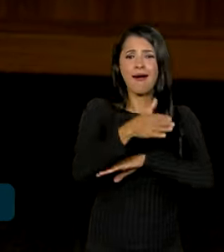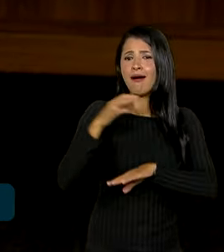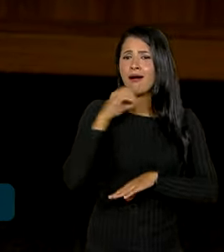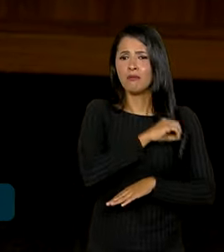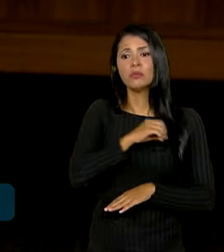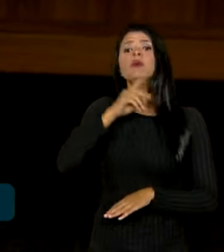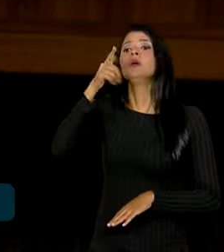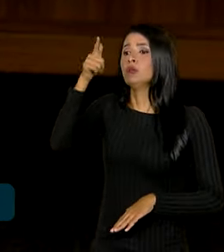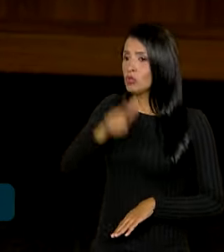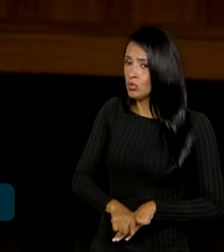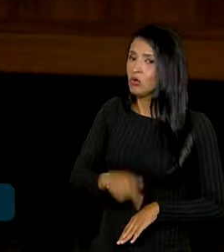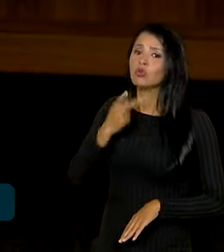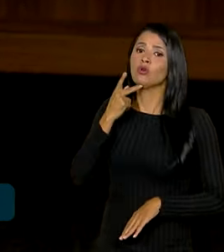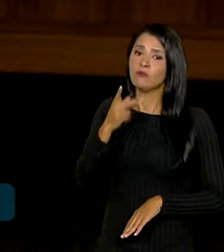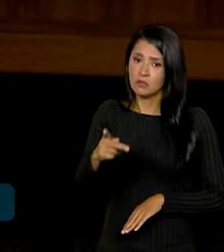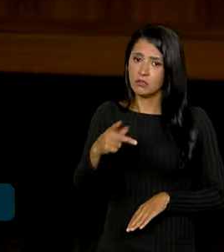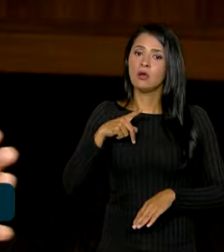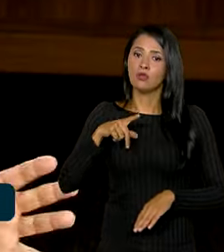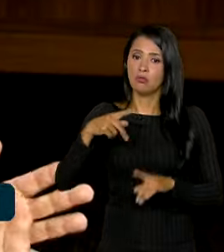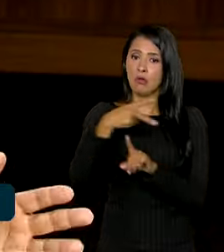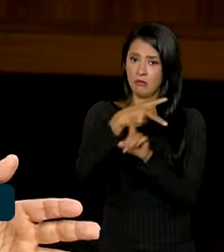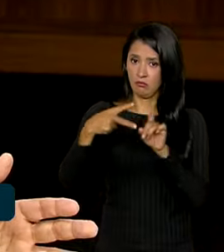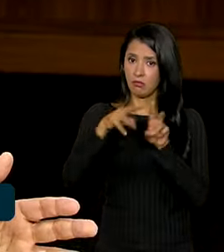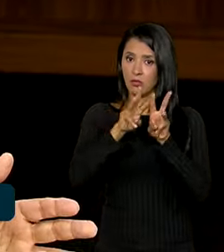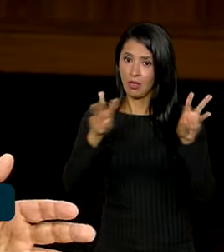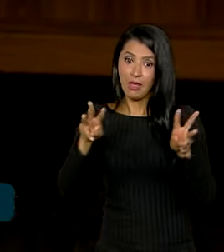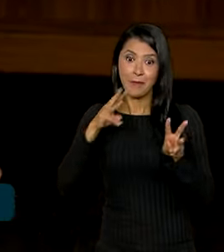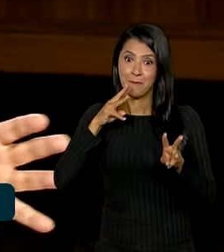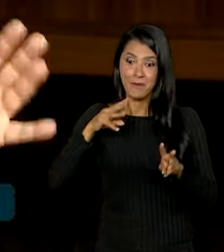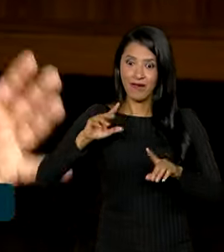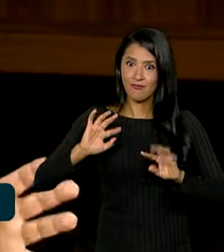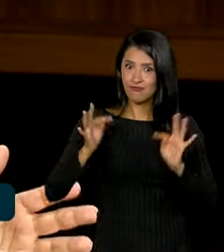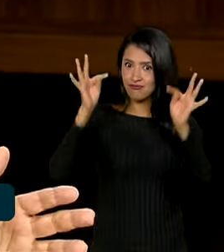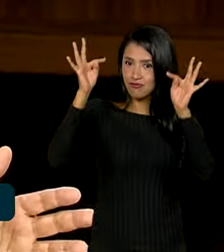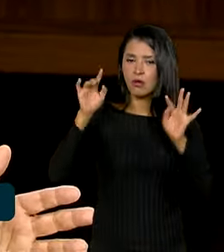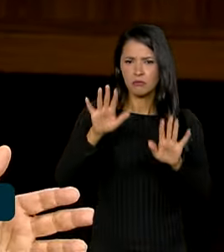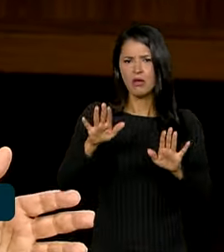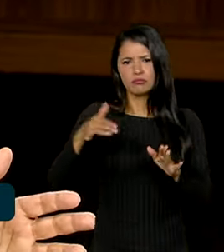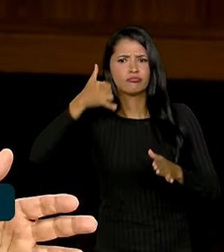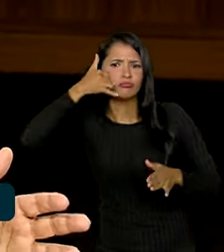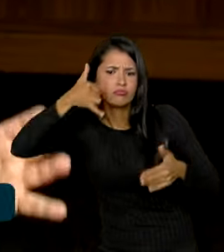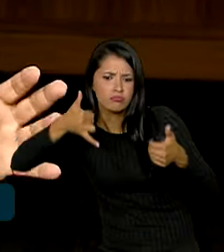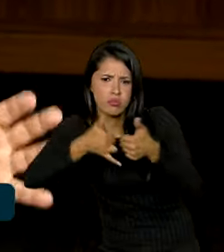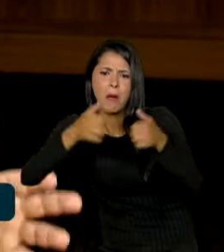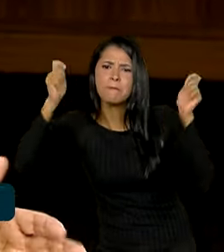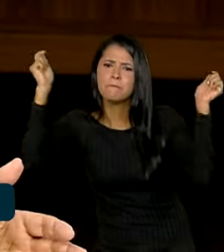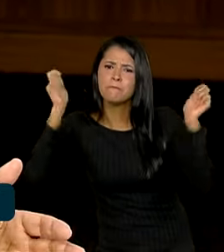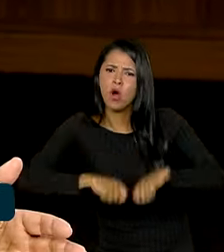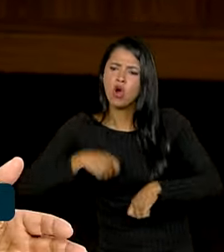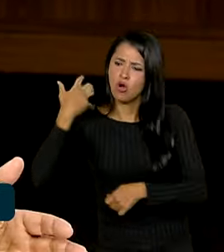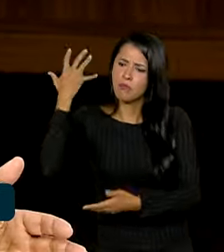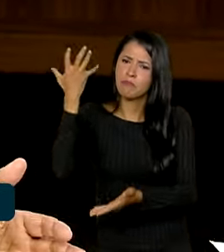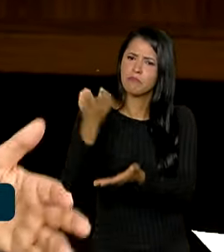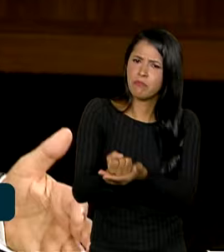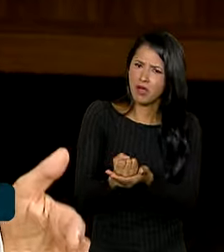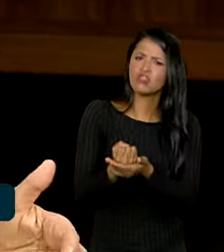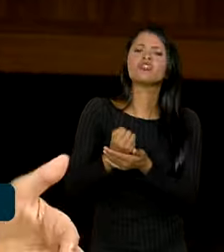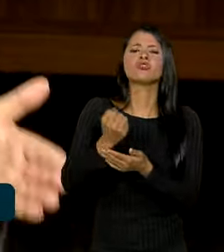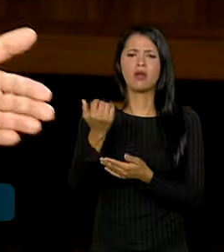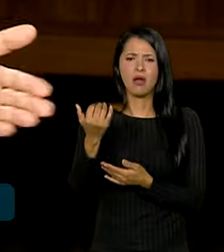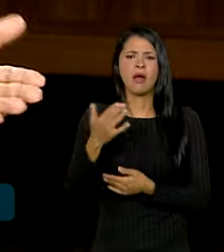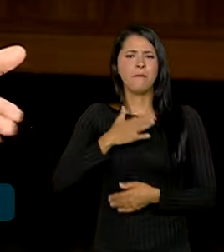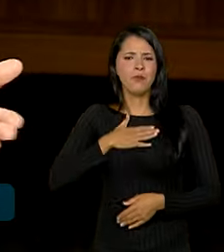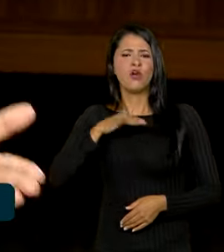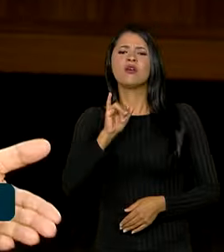Repito, eu estou falando muito das plataformas do INSS, porque é um mecanismo mais moderno. Você pode acessar pelo telefone celular. Você pode baixar a plataforma do INSS no